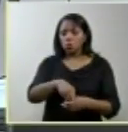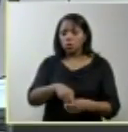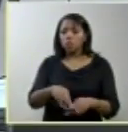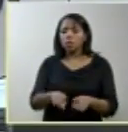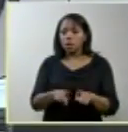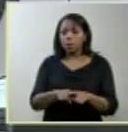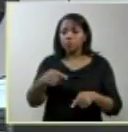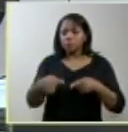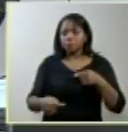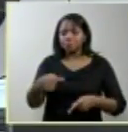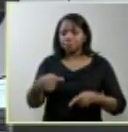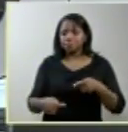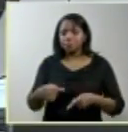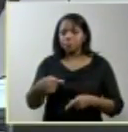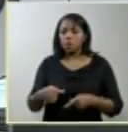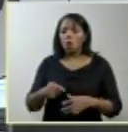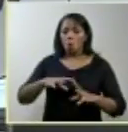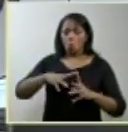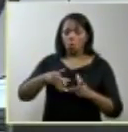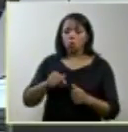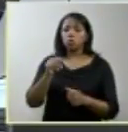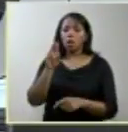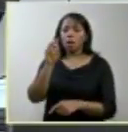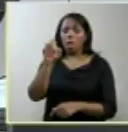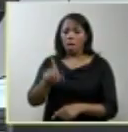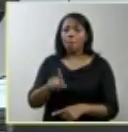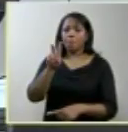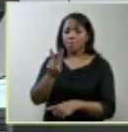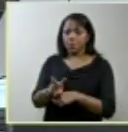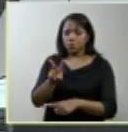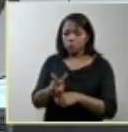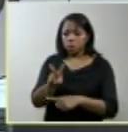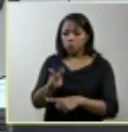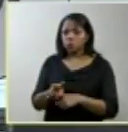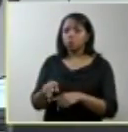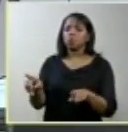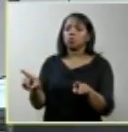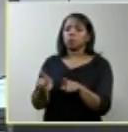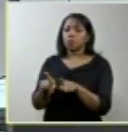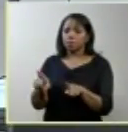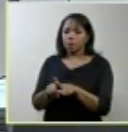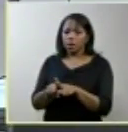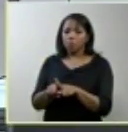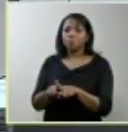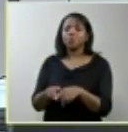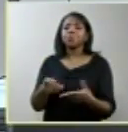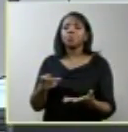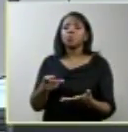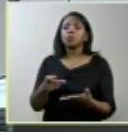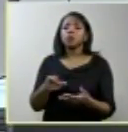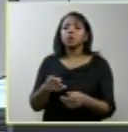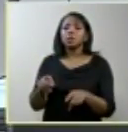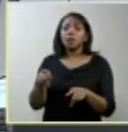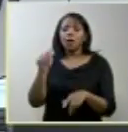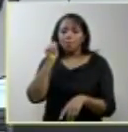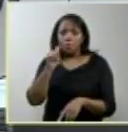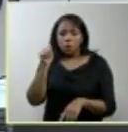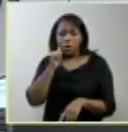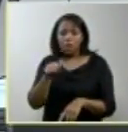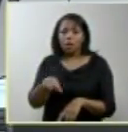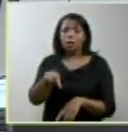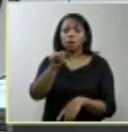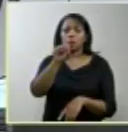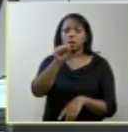o mundo a ser protegido pela aprovação da DPF 54 é o de Severina e o de